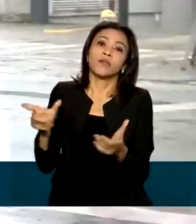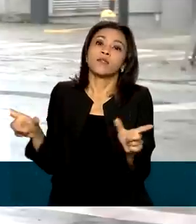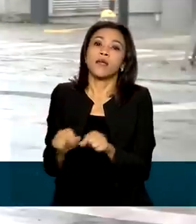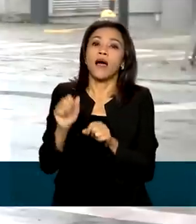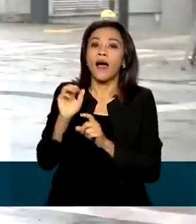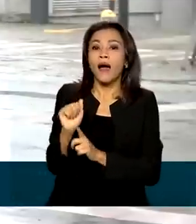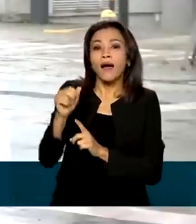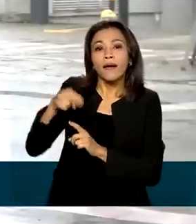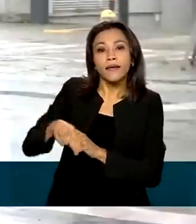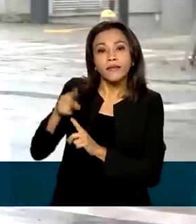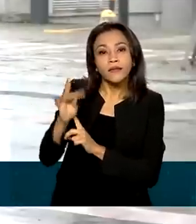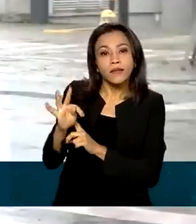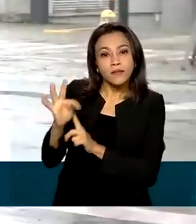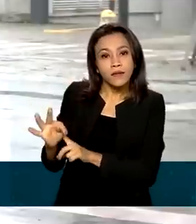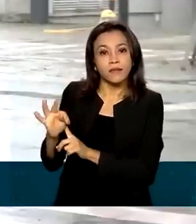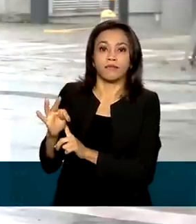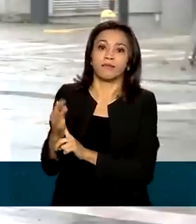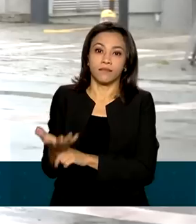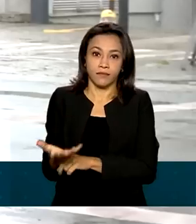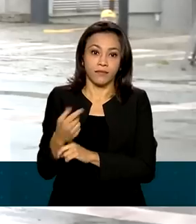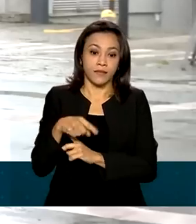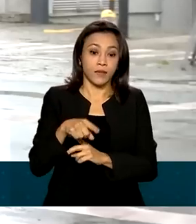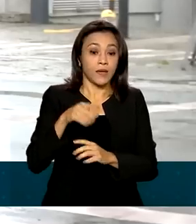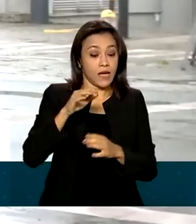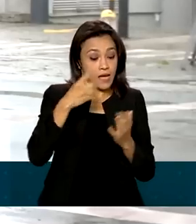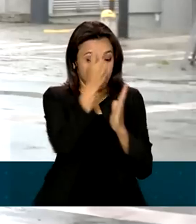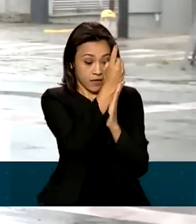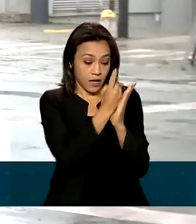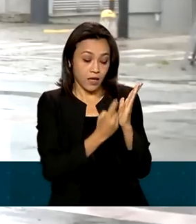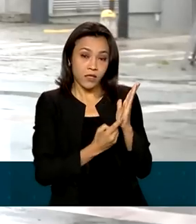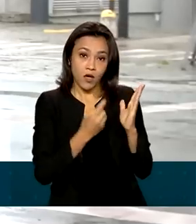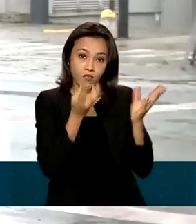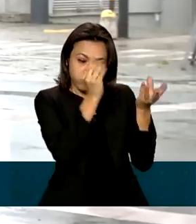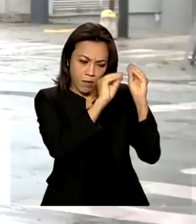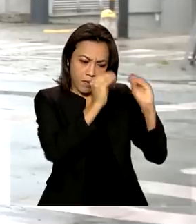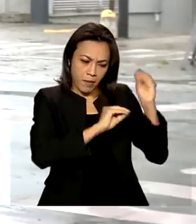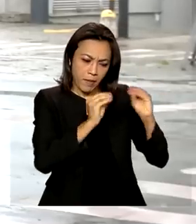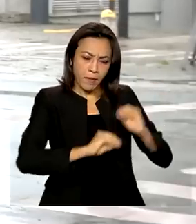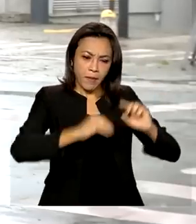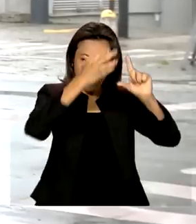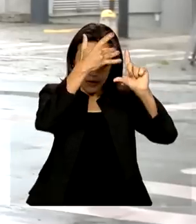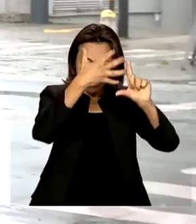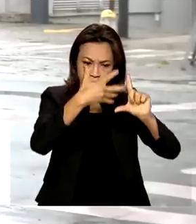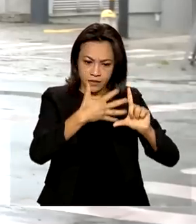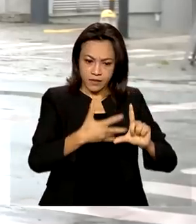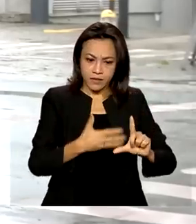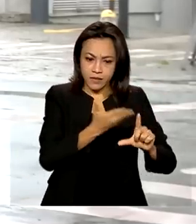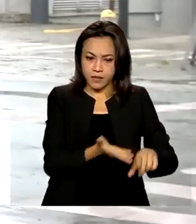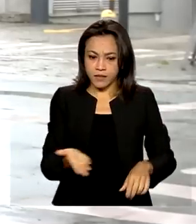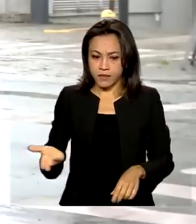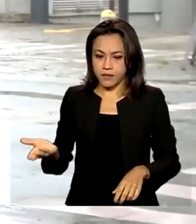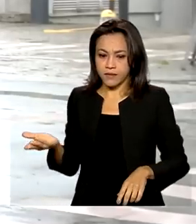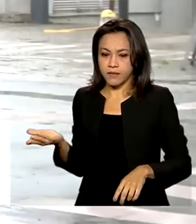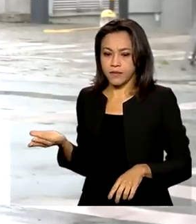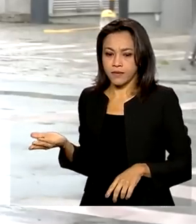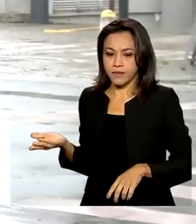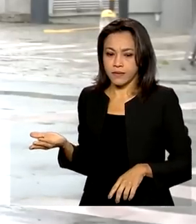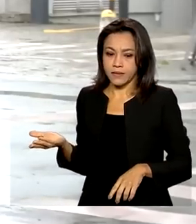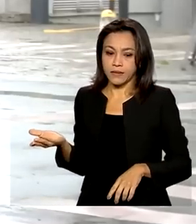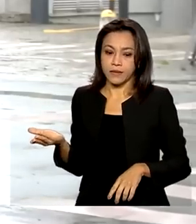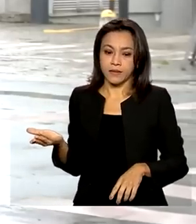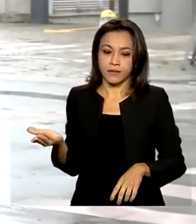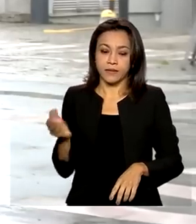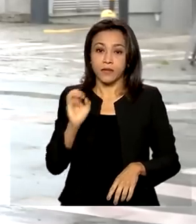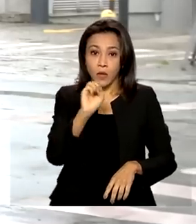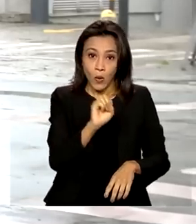rodoviário de carga neste ano. A autodeclaração deve ser feita no site serviços.omte.gov.br ou